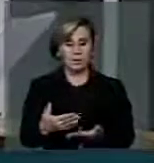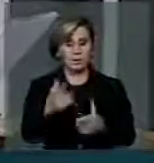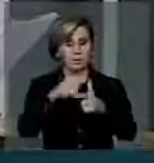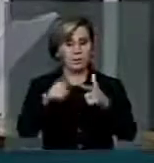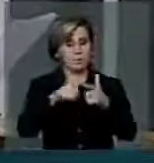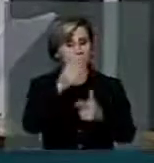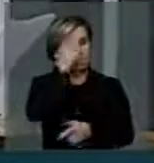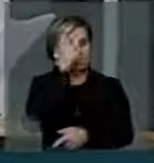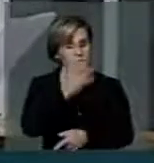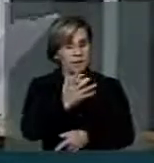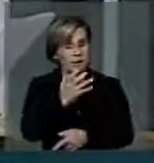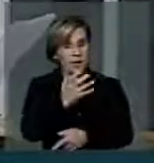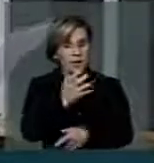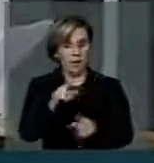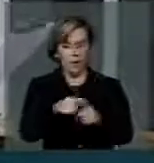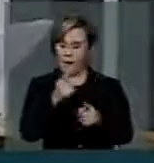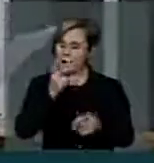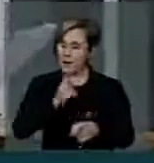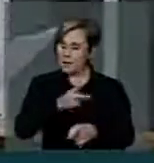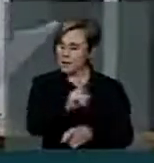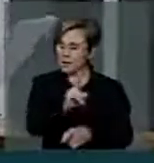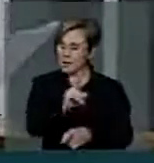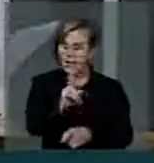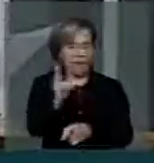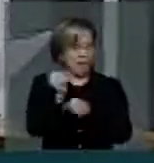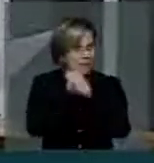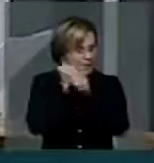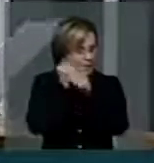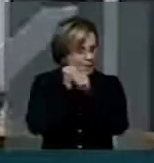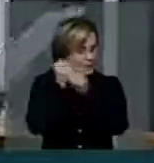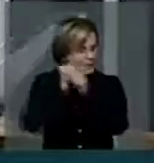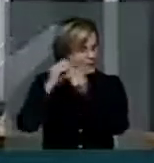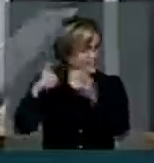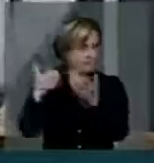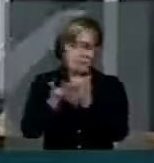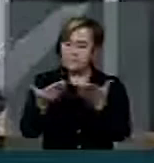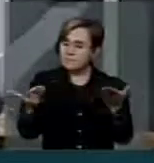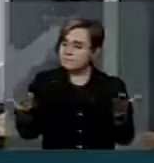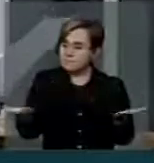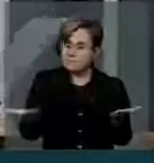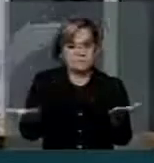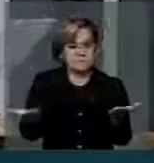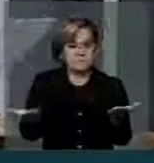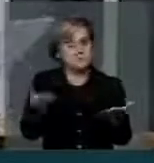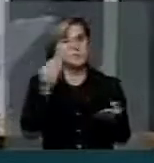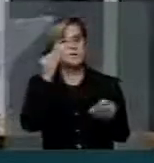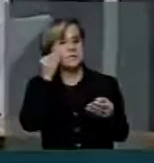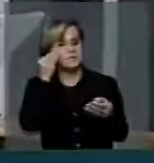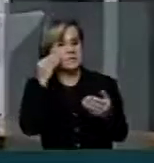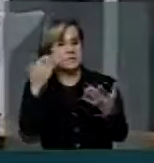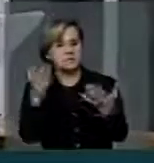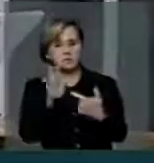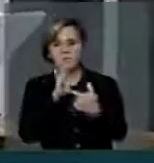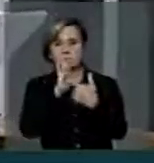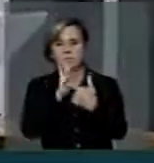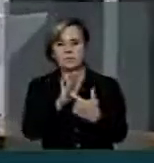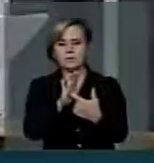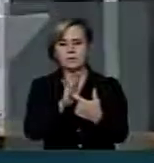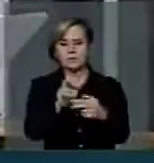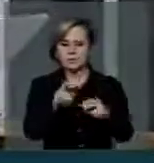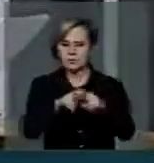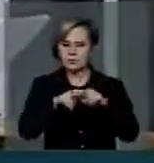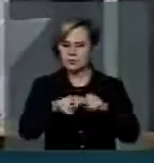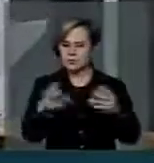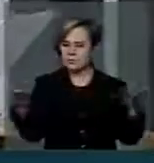que se mantém insolúvel décadas seguidas e que vem gerando e explicando, inclusive, o fato de estarmos